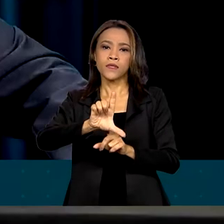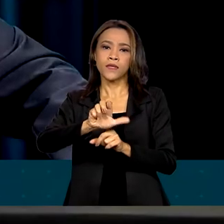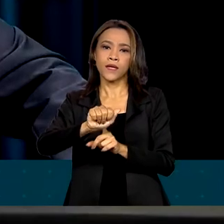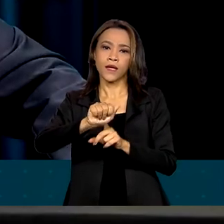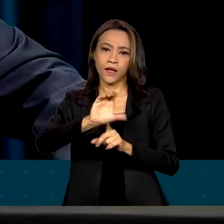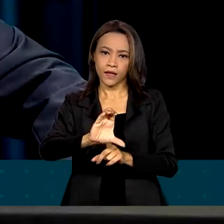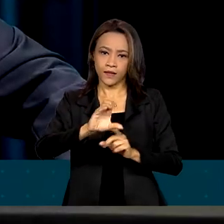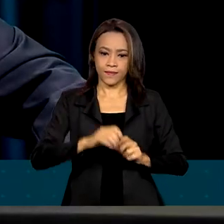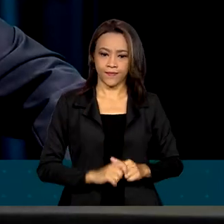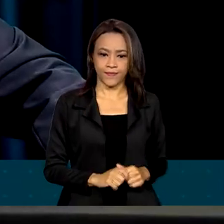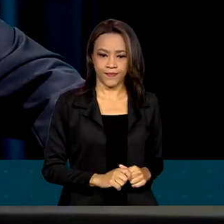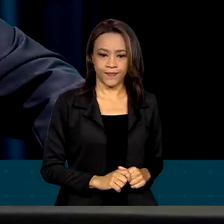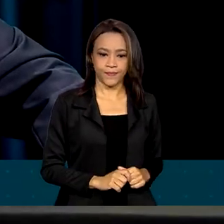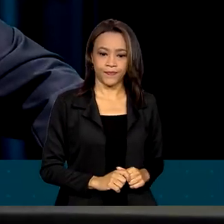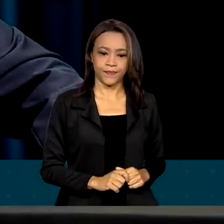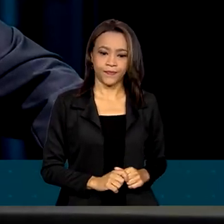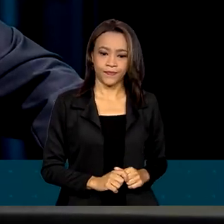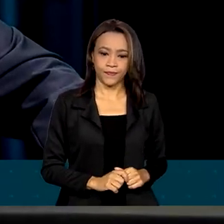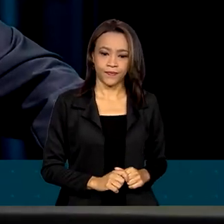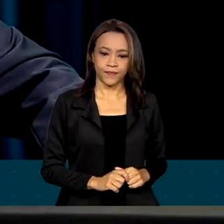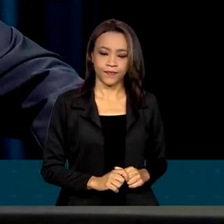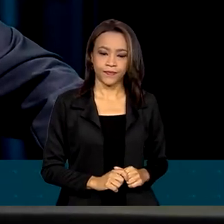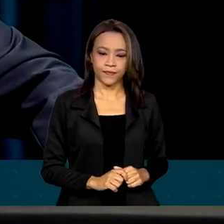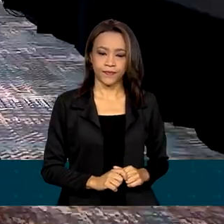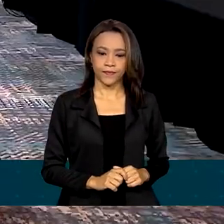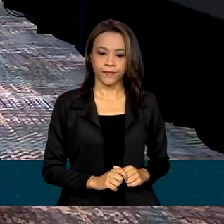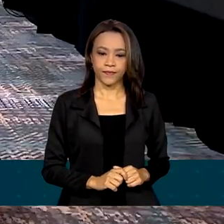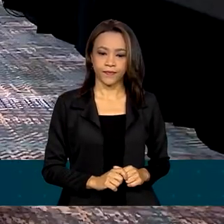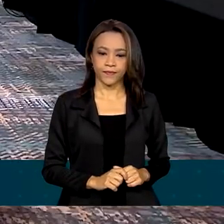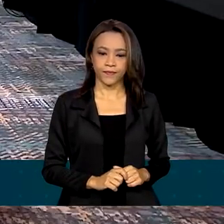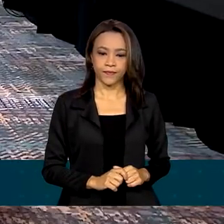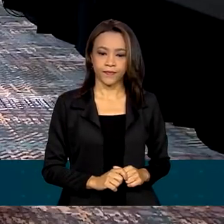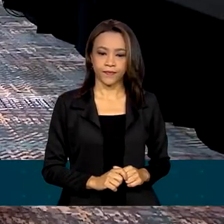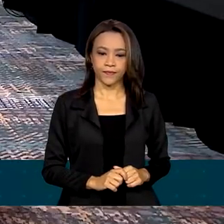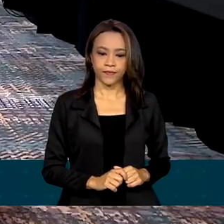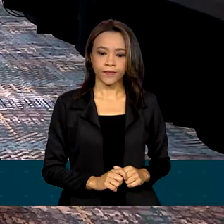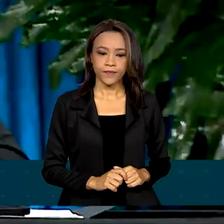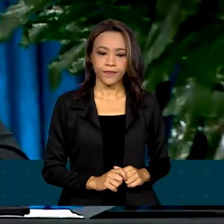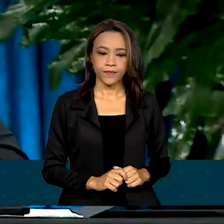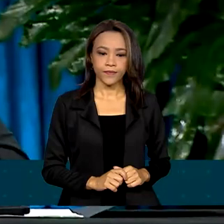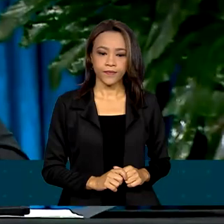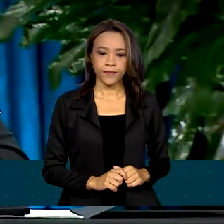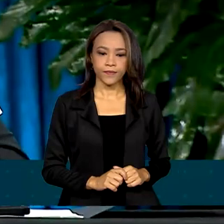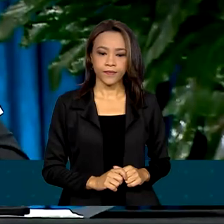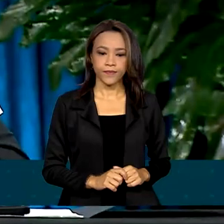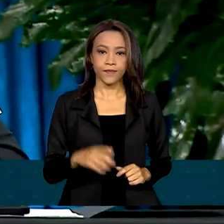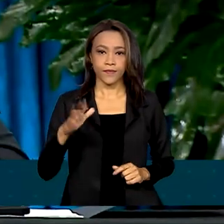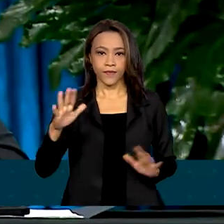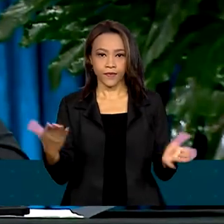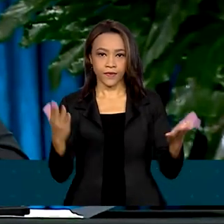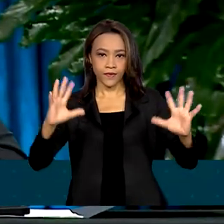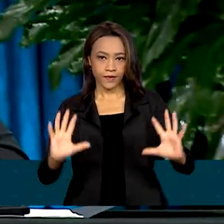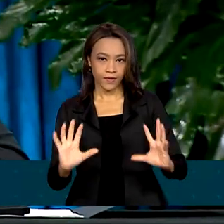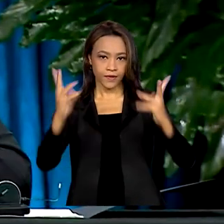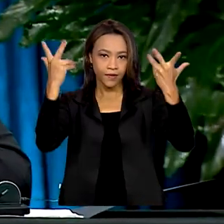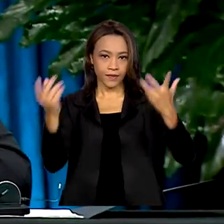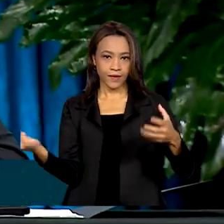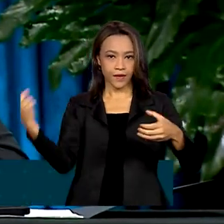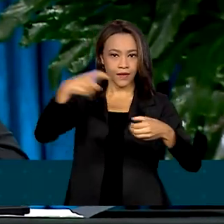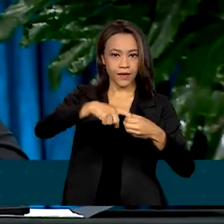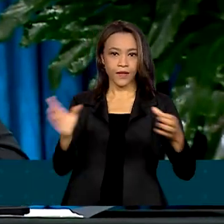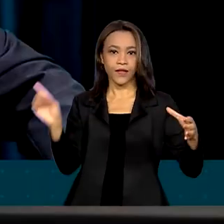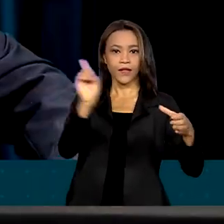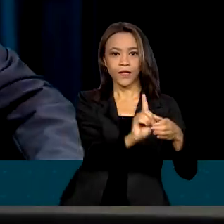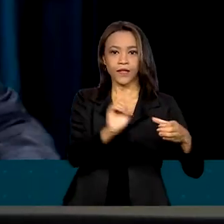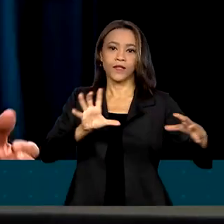Quero pedir a todos um enorme aplauso para celebrar o retorno do Brasil